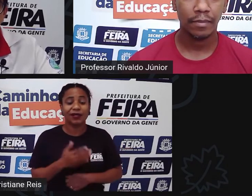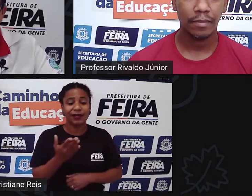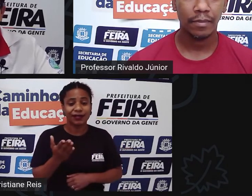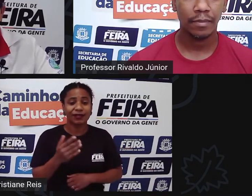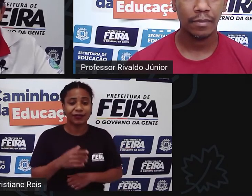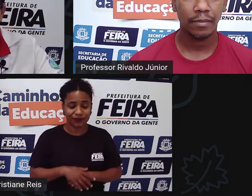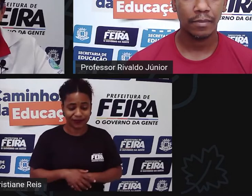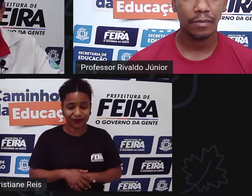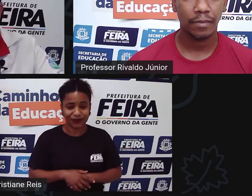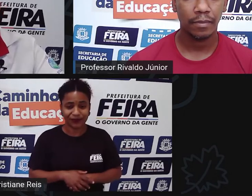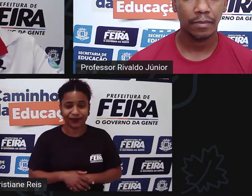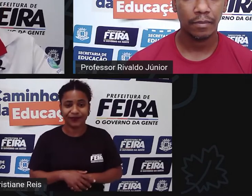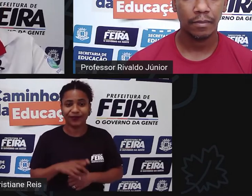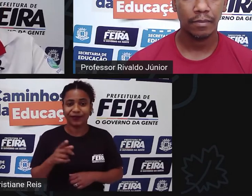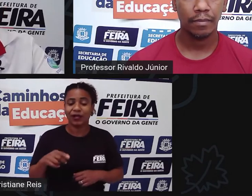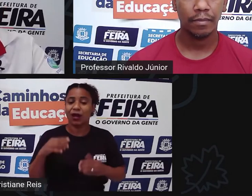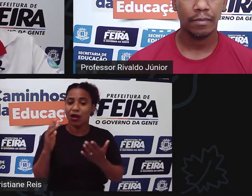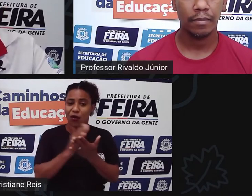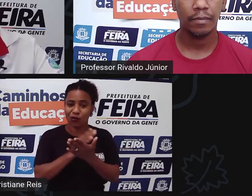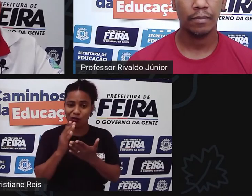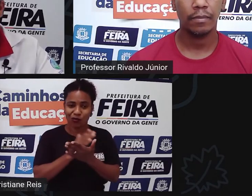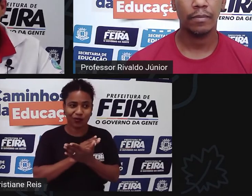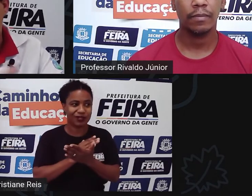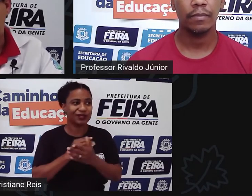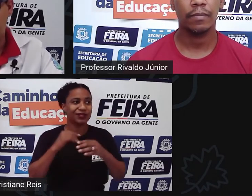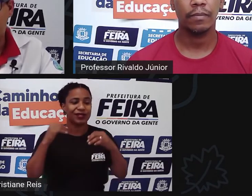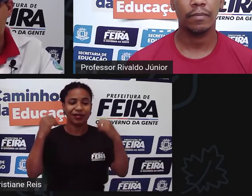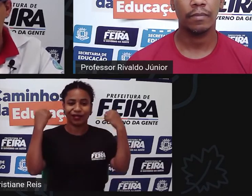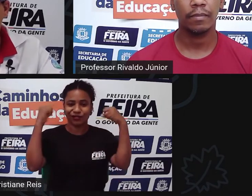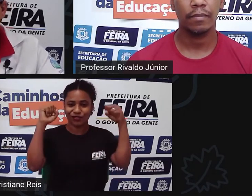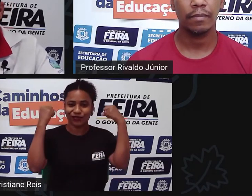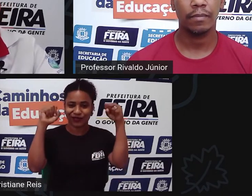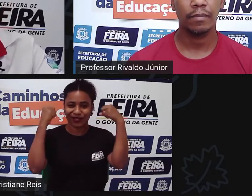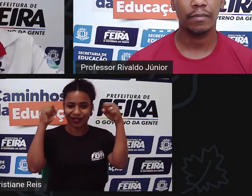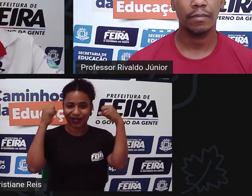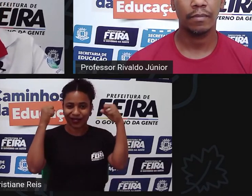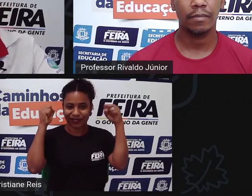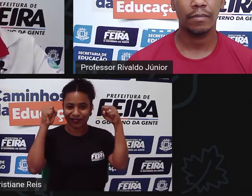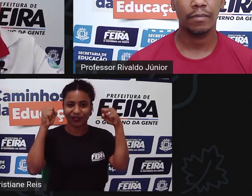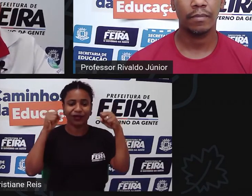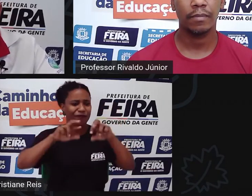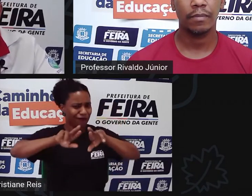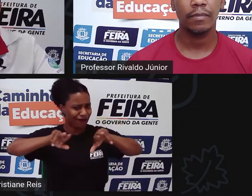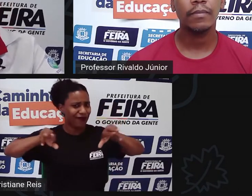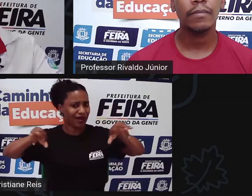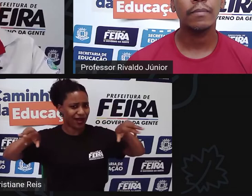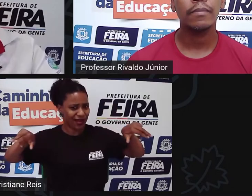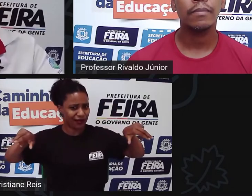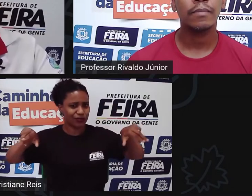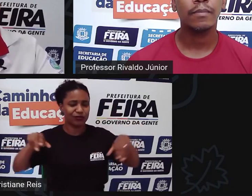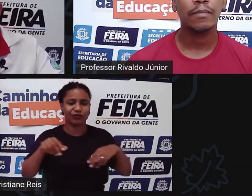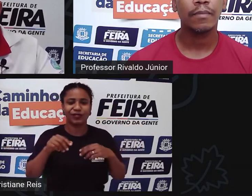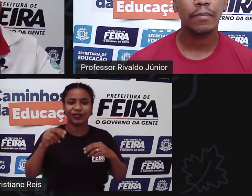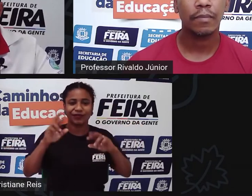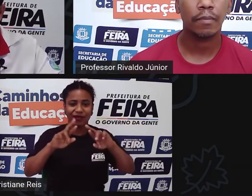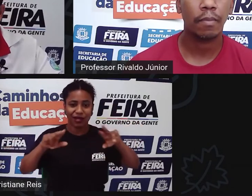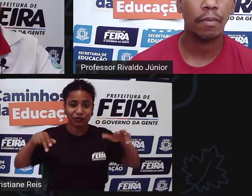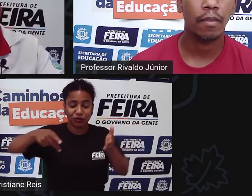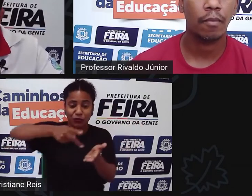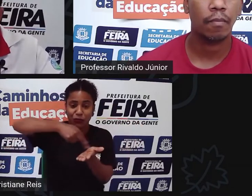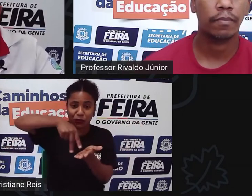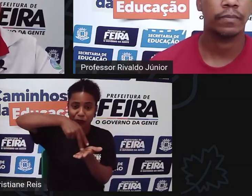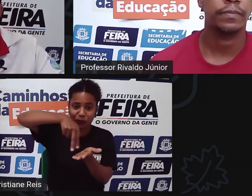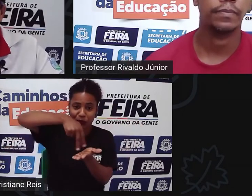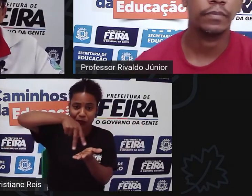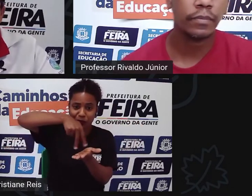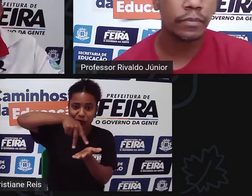existem exercícios aeróbicos exercícios de esforço e de flexibilidade né e tem outras categorias mas pelo que eu